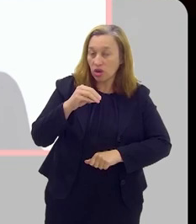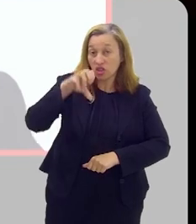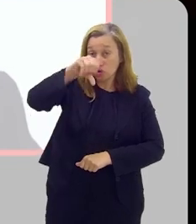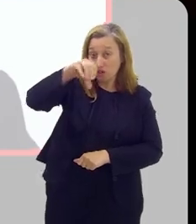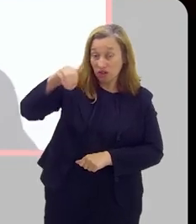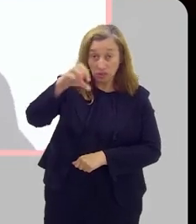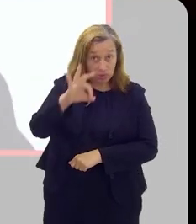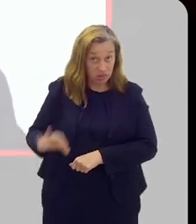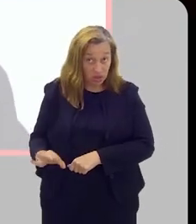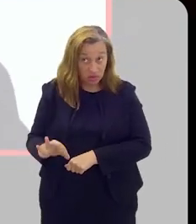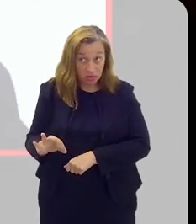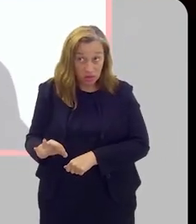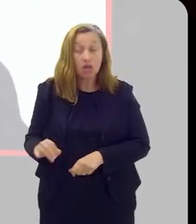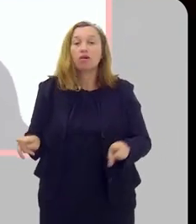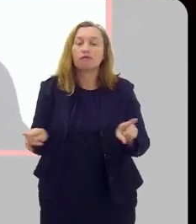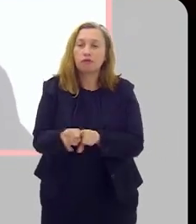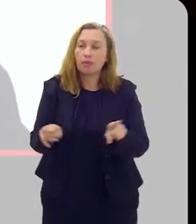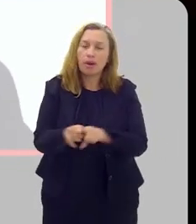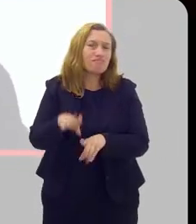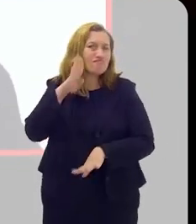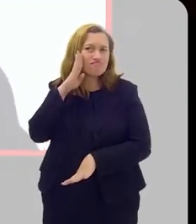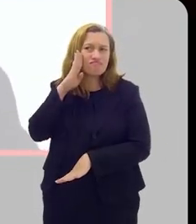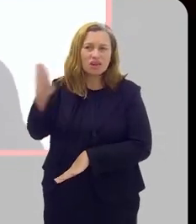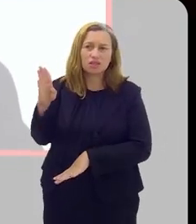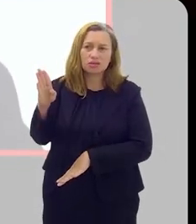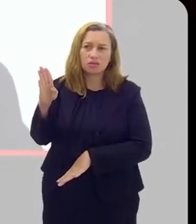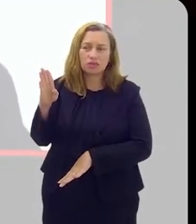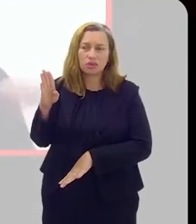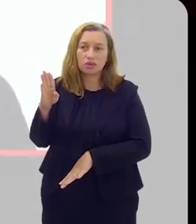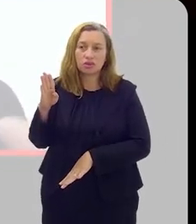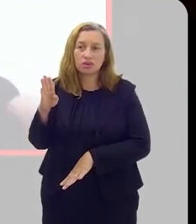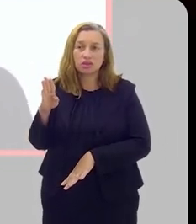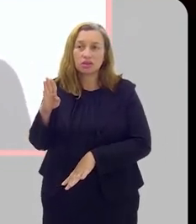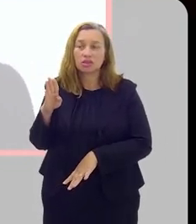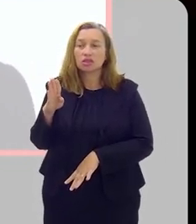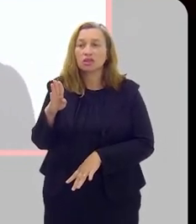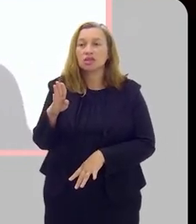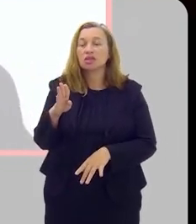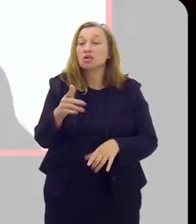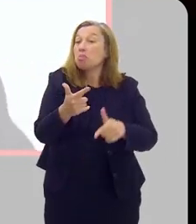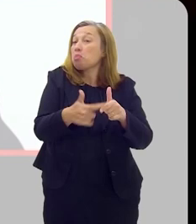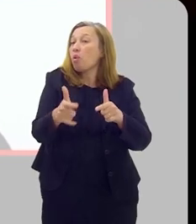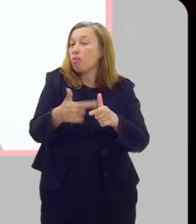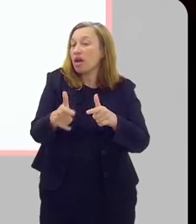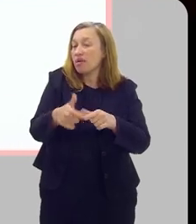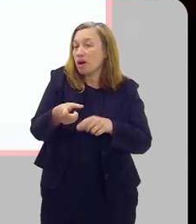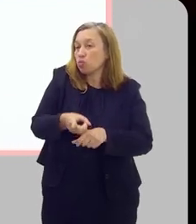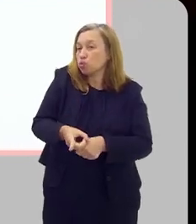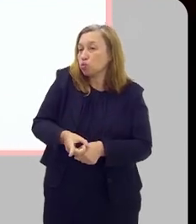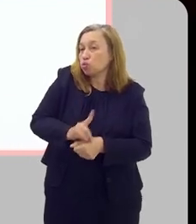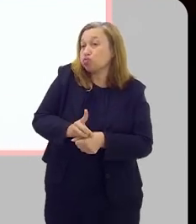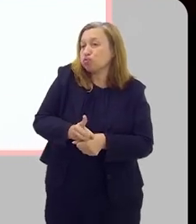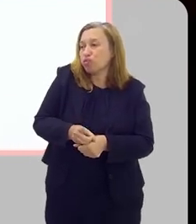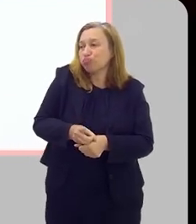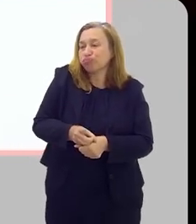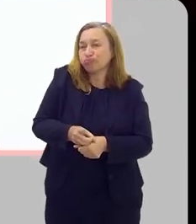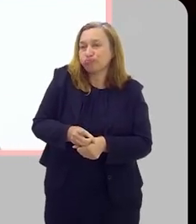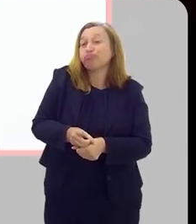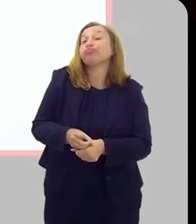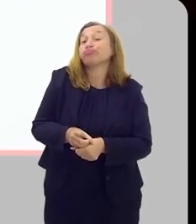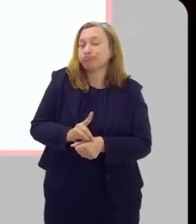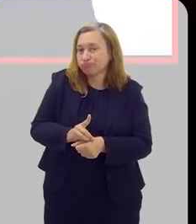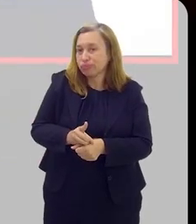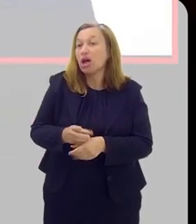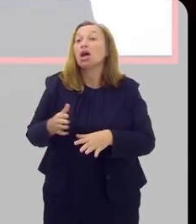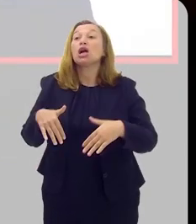acima de 90% de cura, e também, principalmente, dessas sequelas, que é a disfunção miccional, e a disfunção erétil do